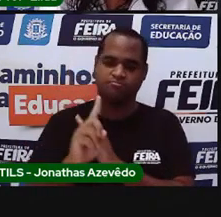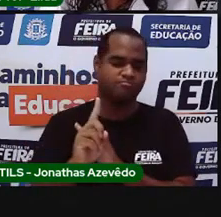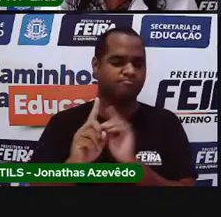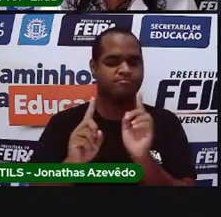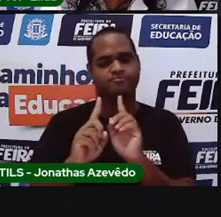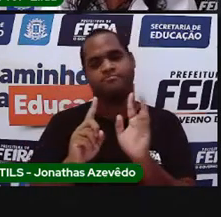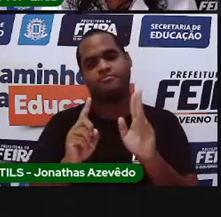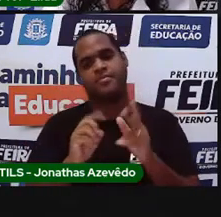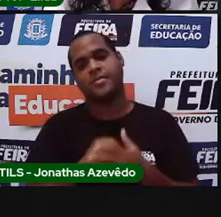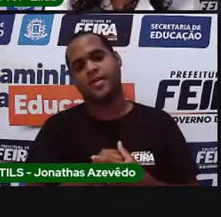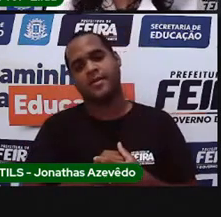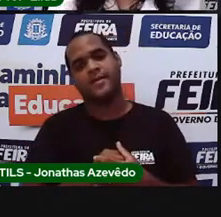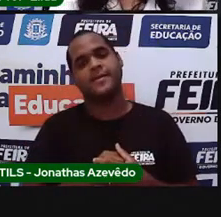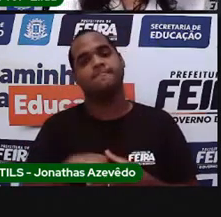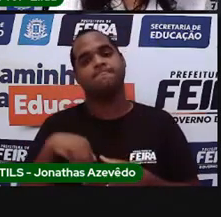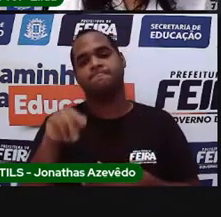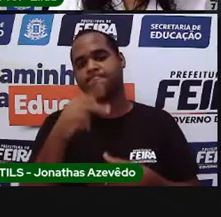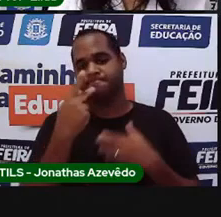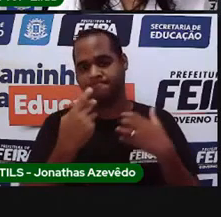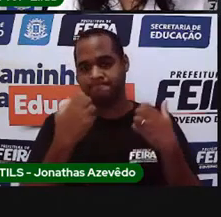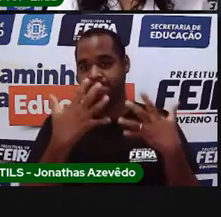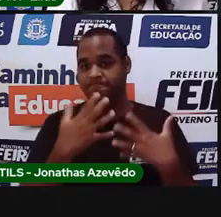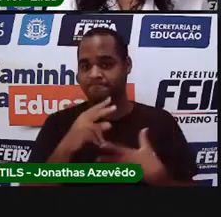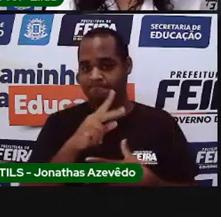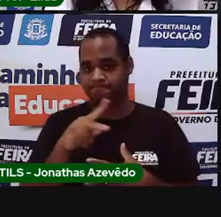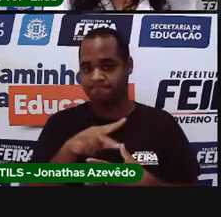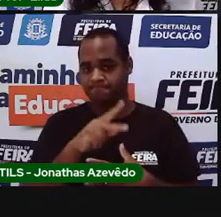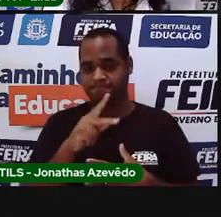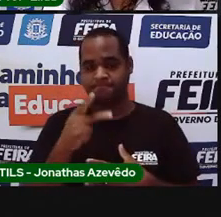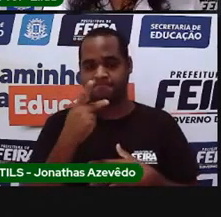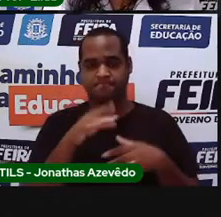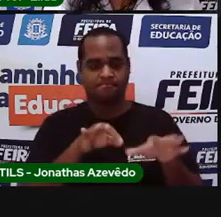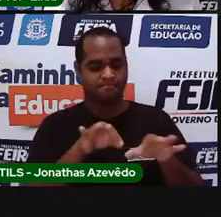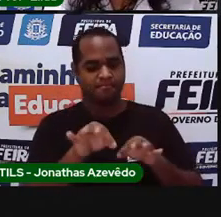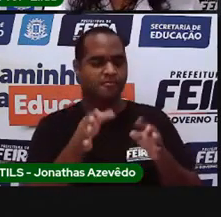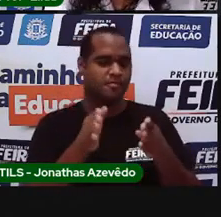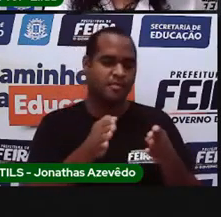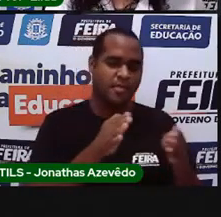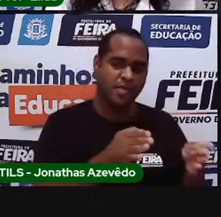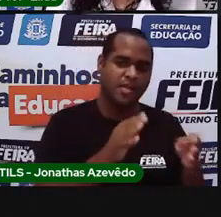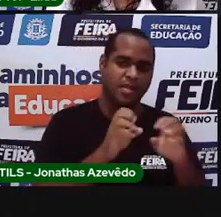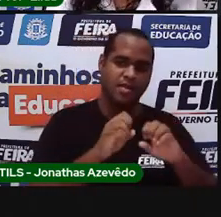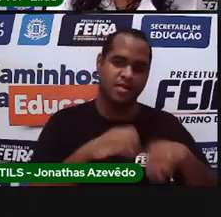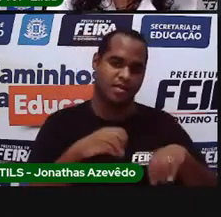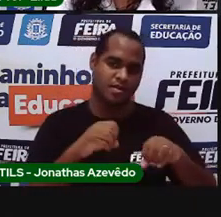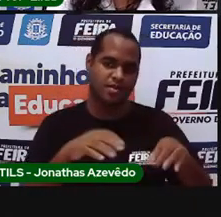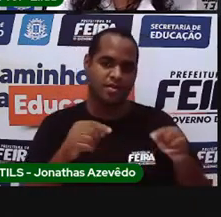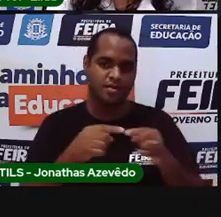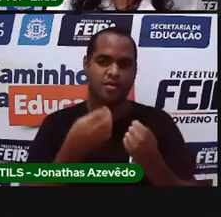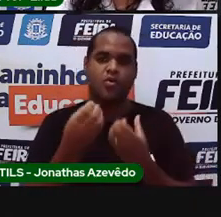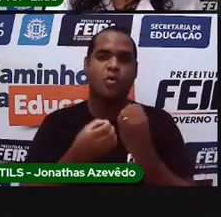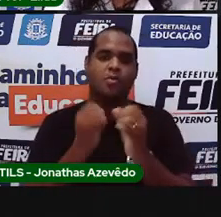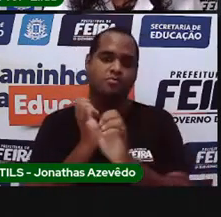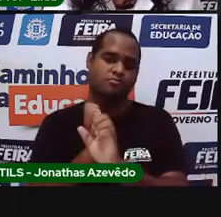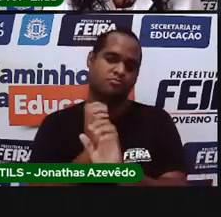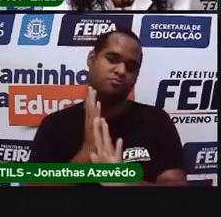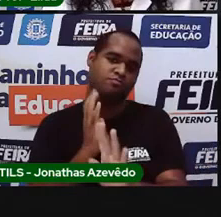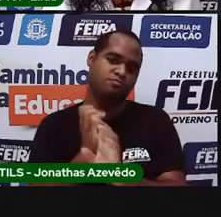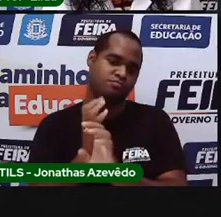E aqui nós temos. Uma professora organizou seus alunos para ir ao refeitório.